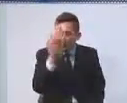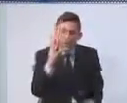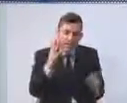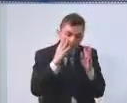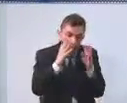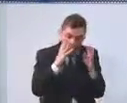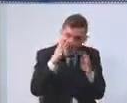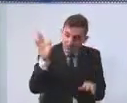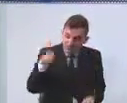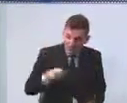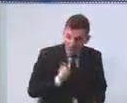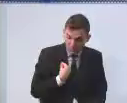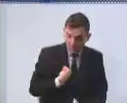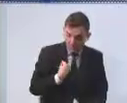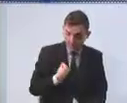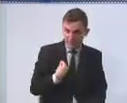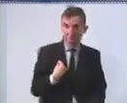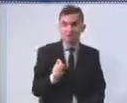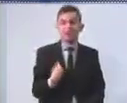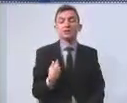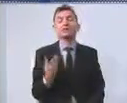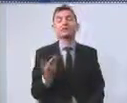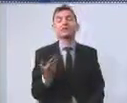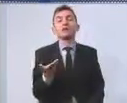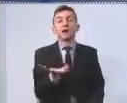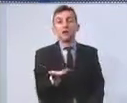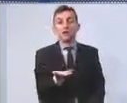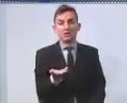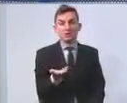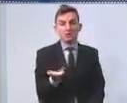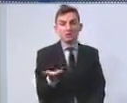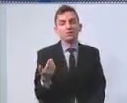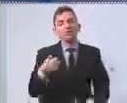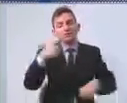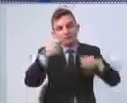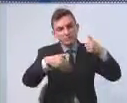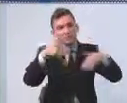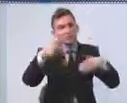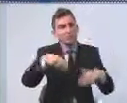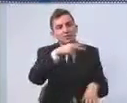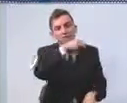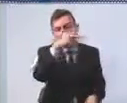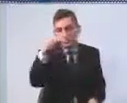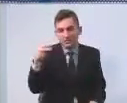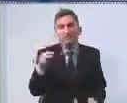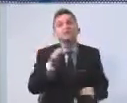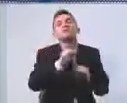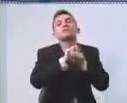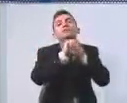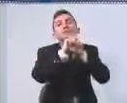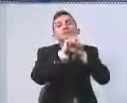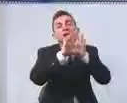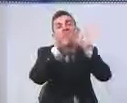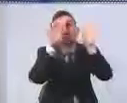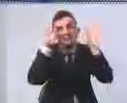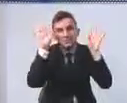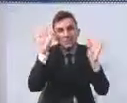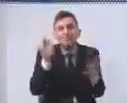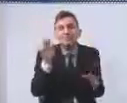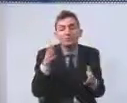pelo comparecimento por vir aqui, estar prestando aí todo o esclarecimento a respeito dessa pasta,